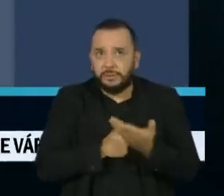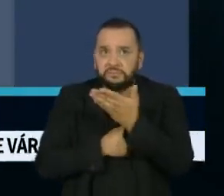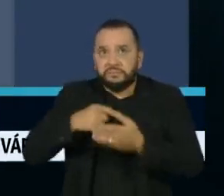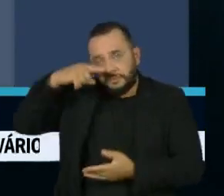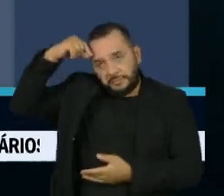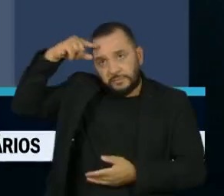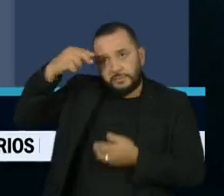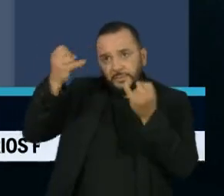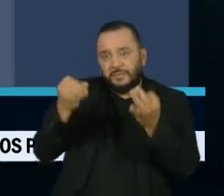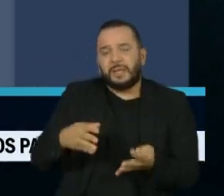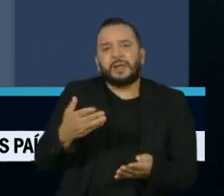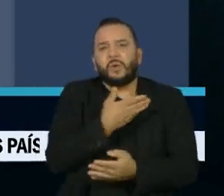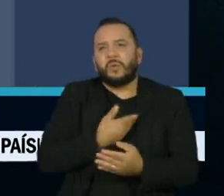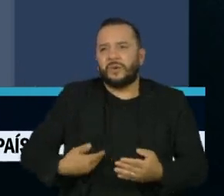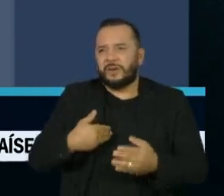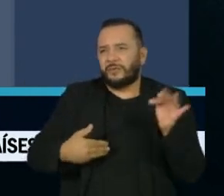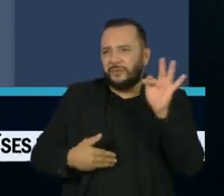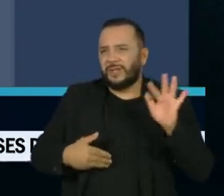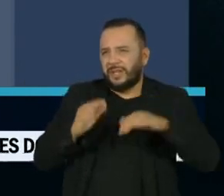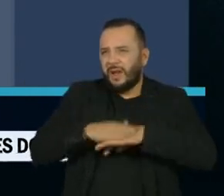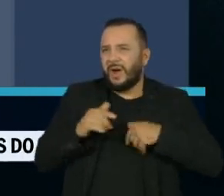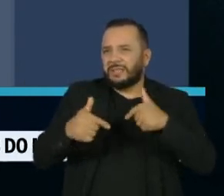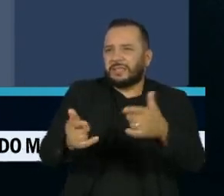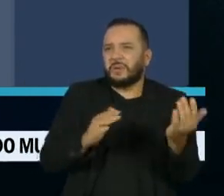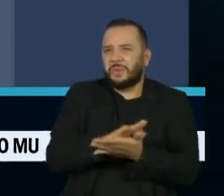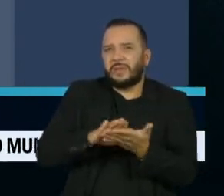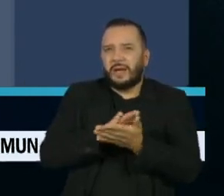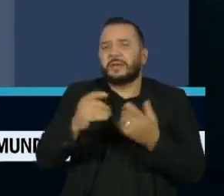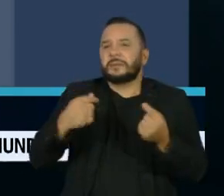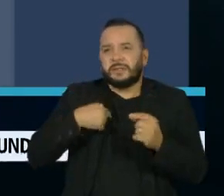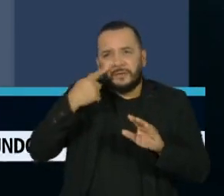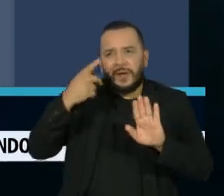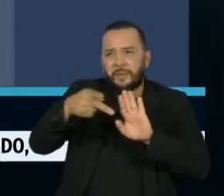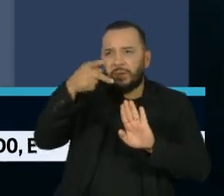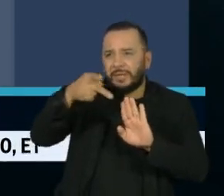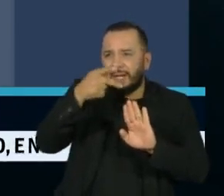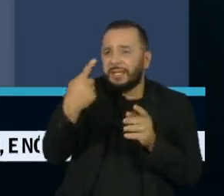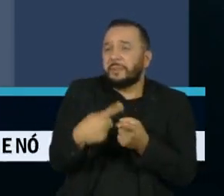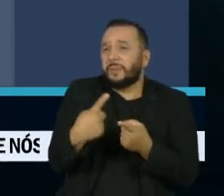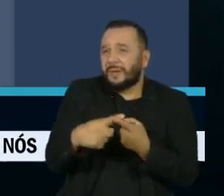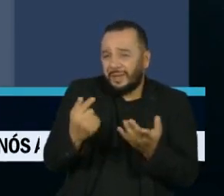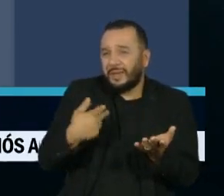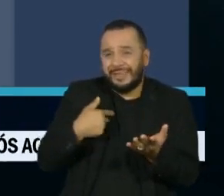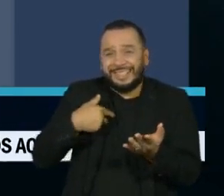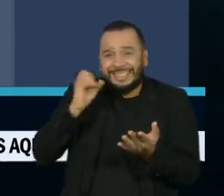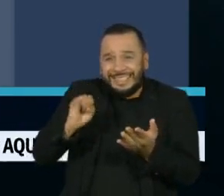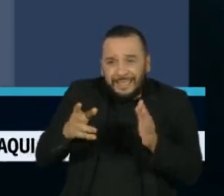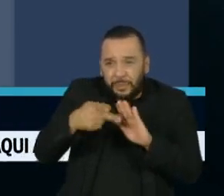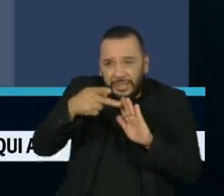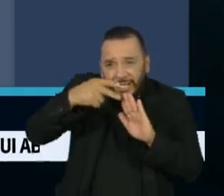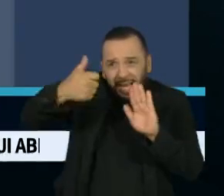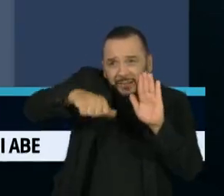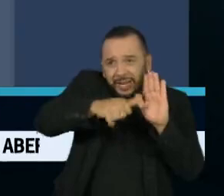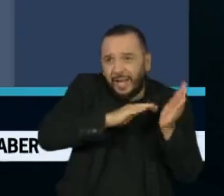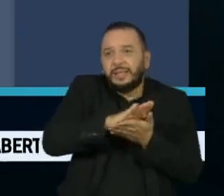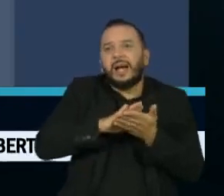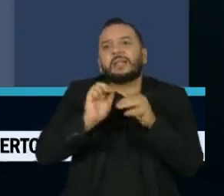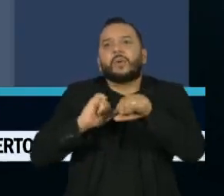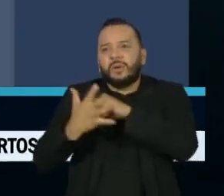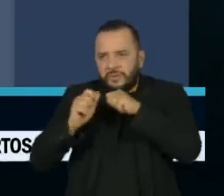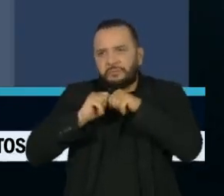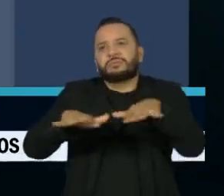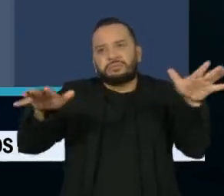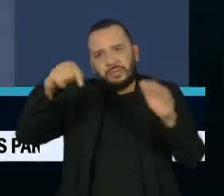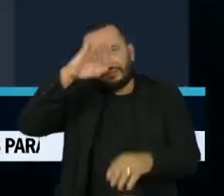afirma que há inércia do governo federal em revisar uma portaria sobre o risco iminente de disseminação de uma nova cepa da Covid